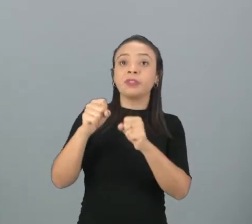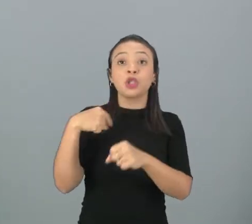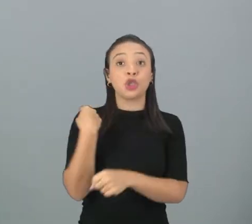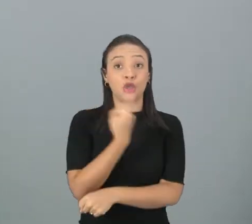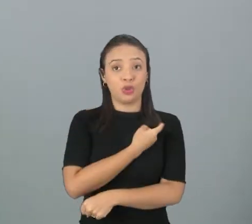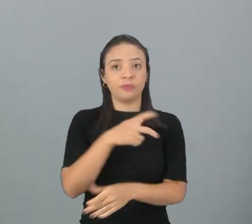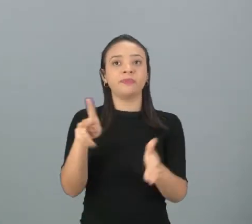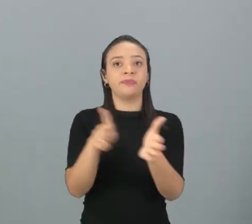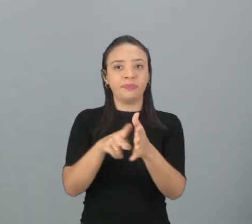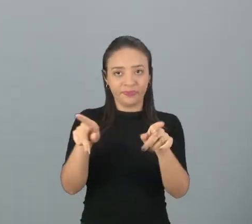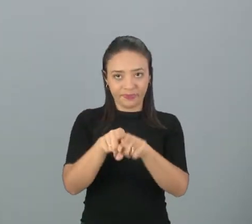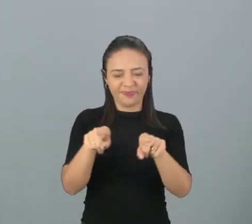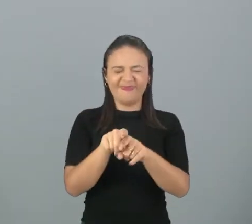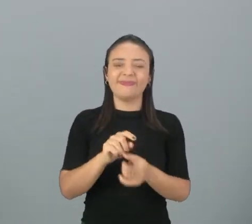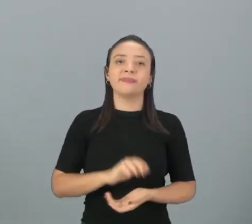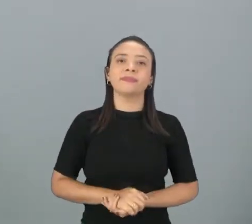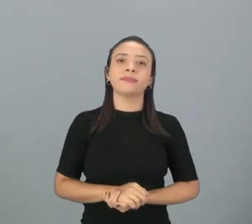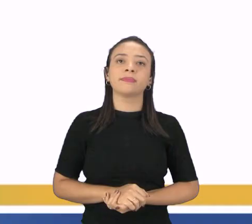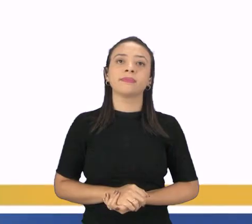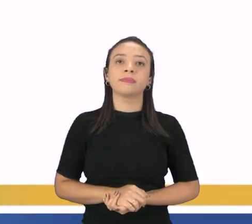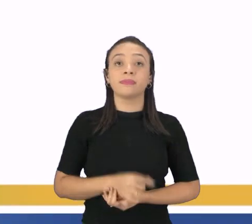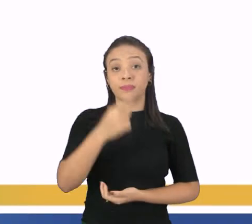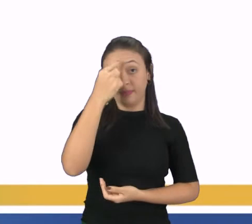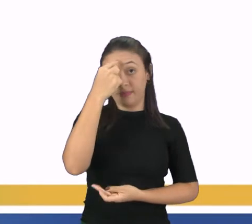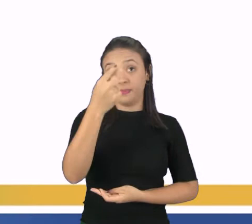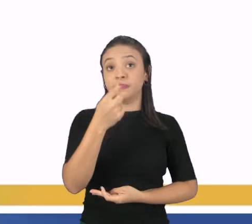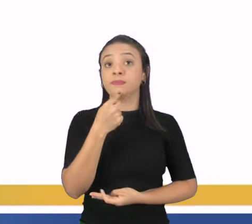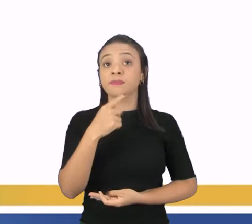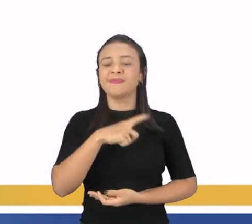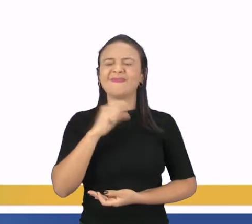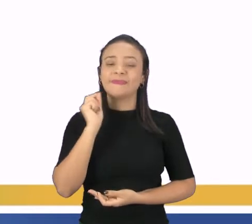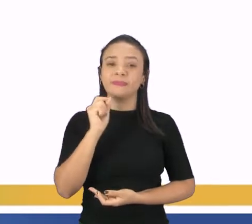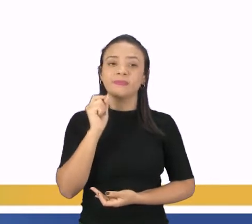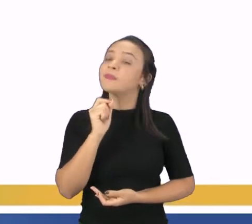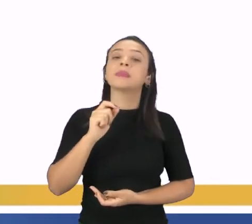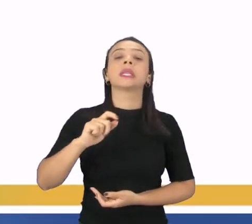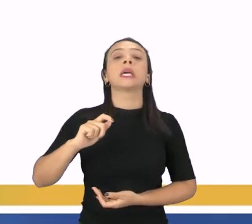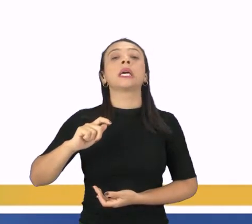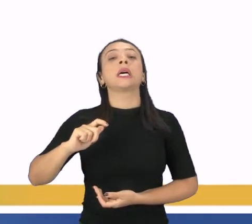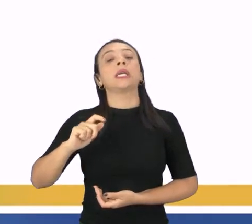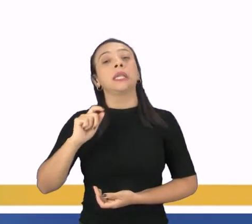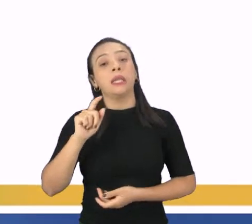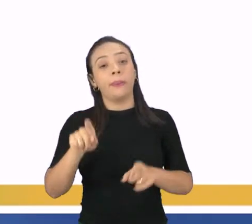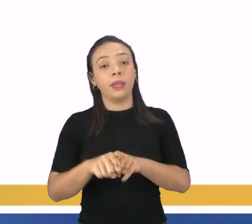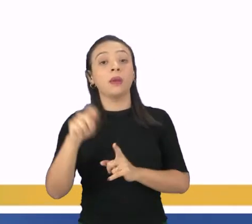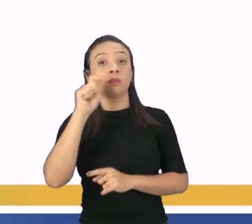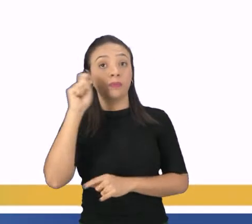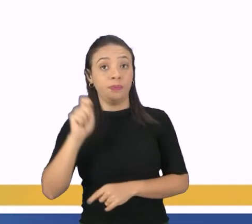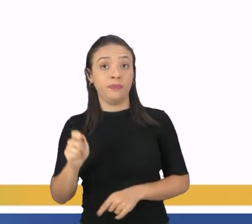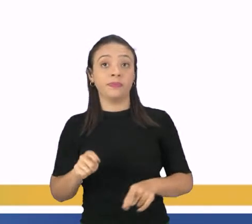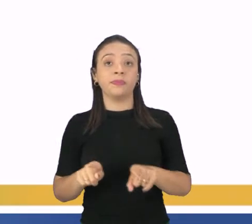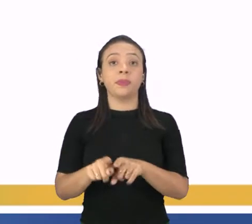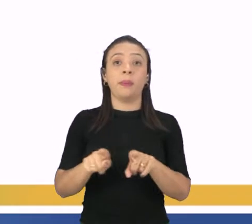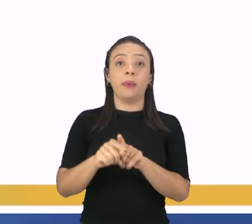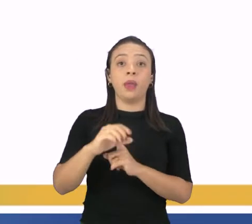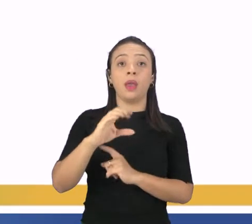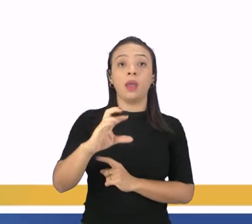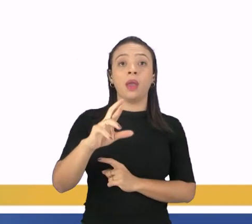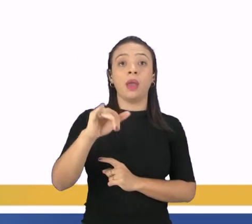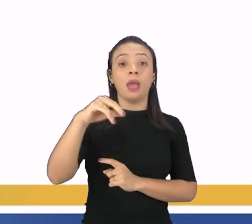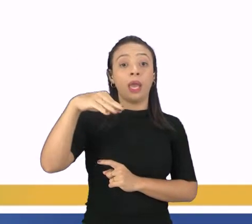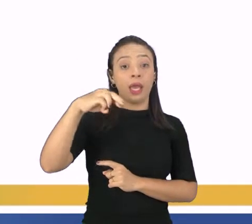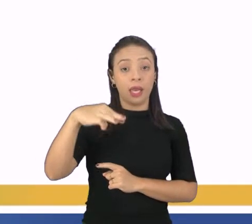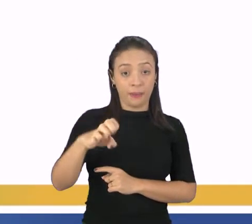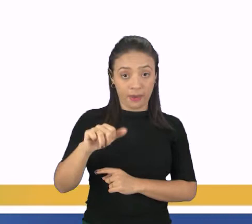parte dela. Na figura ao lado você tem o caso da Ucrânia e a Crimeia que foi tomada pela